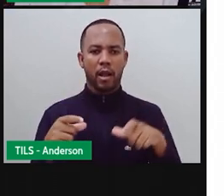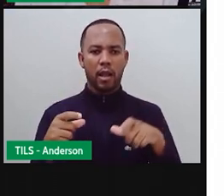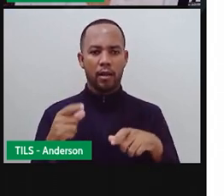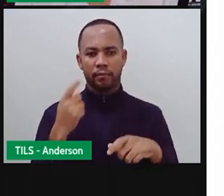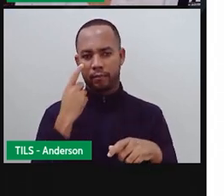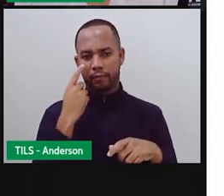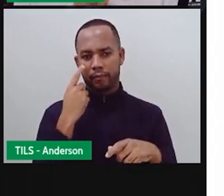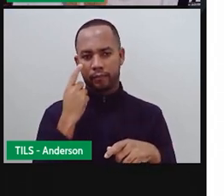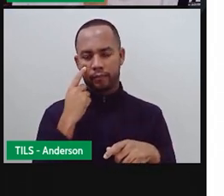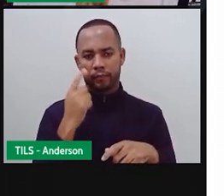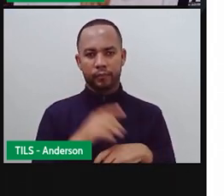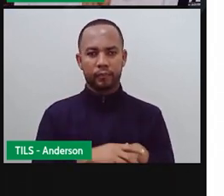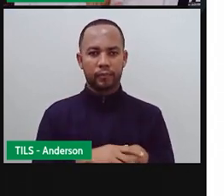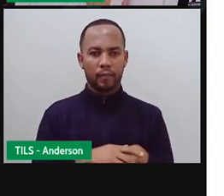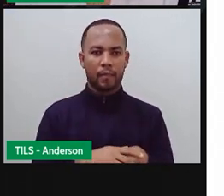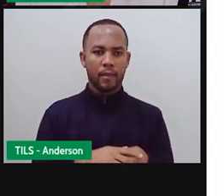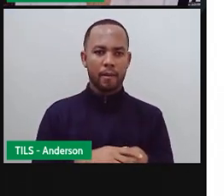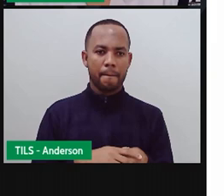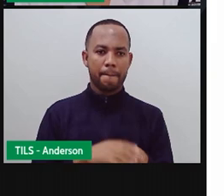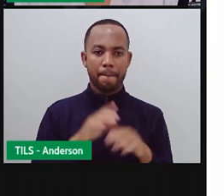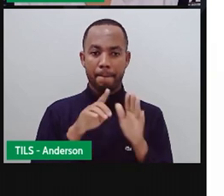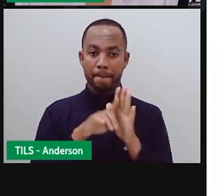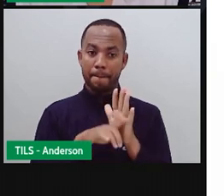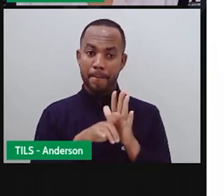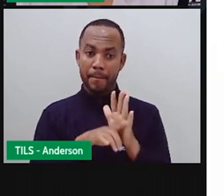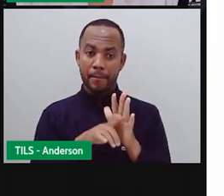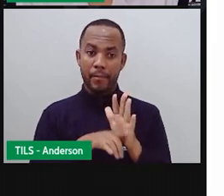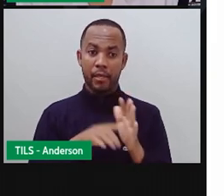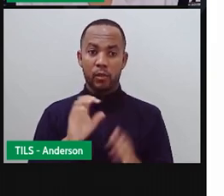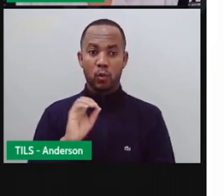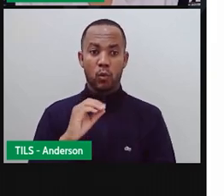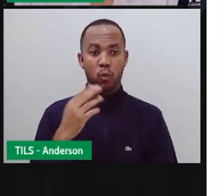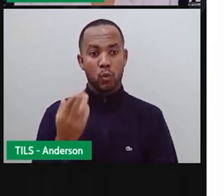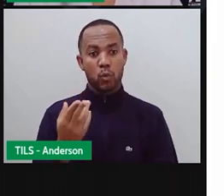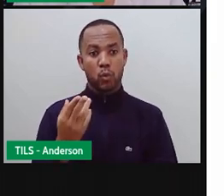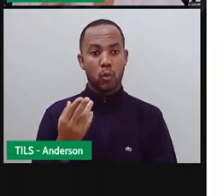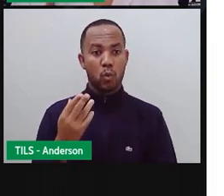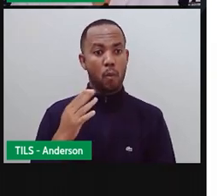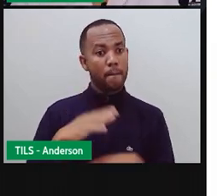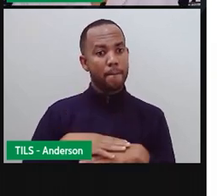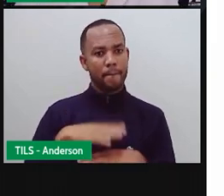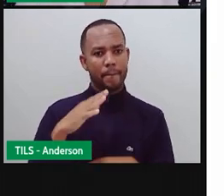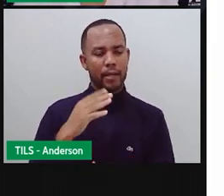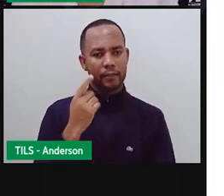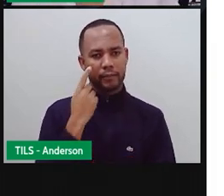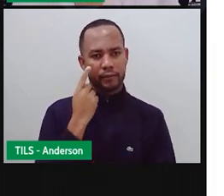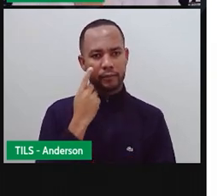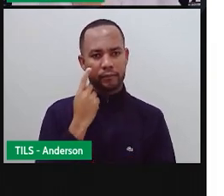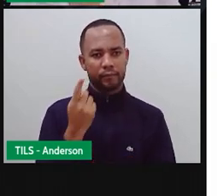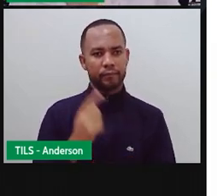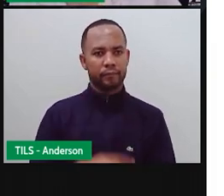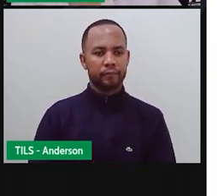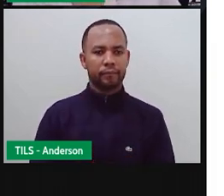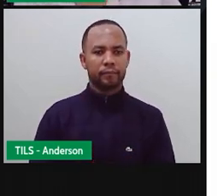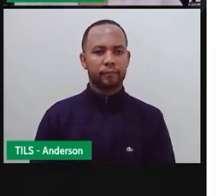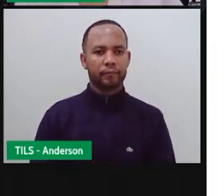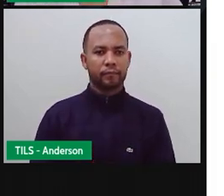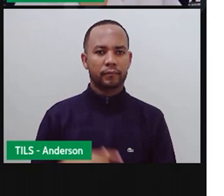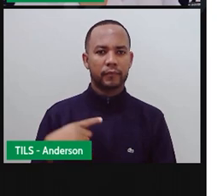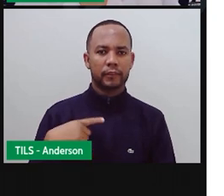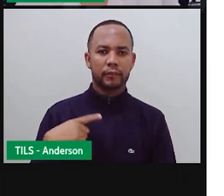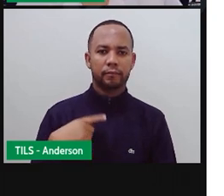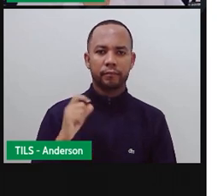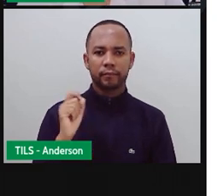frente Né? No valor menor Quem é que tem um valor menor? A unidade Depois a gente tem quem? A dezena